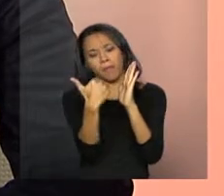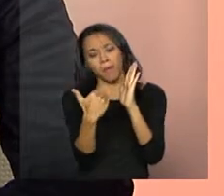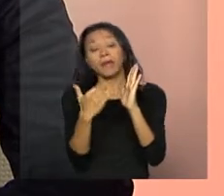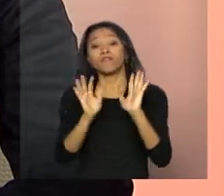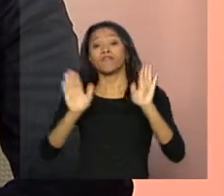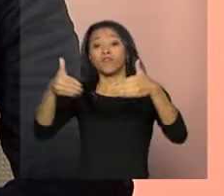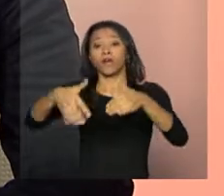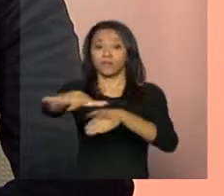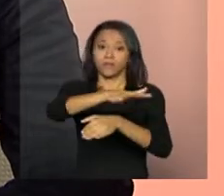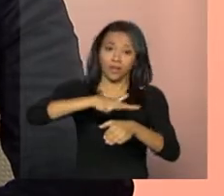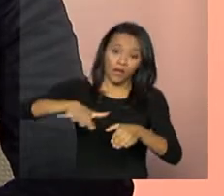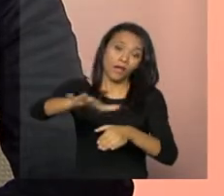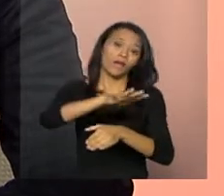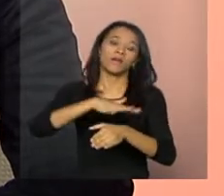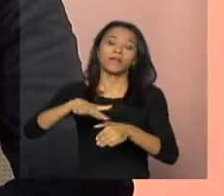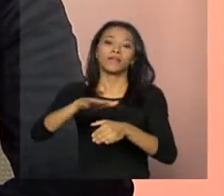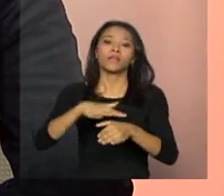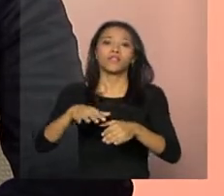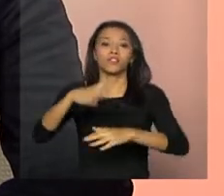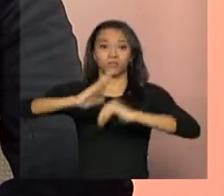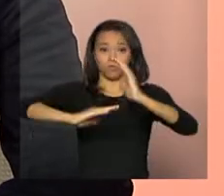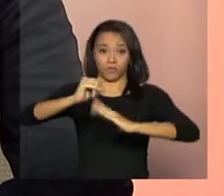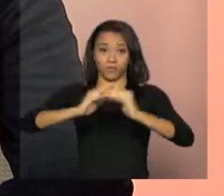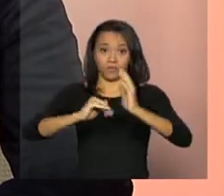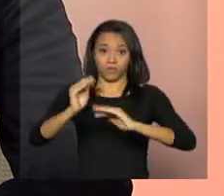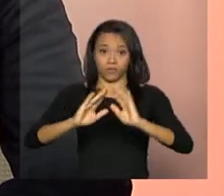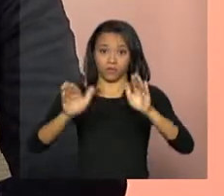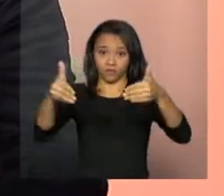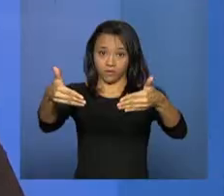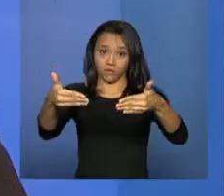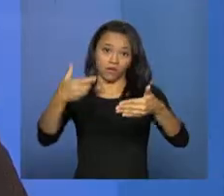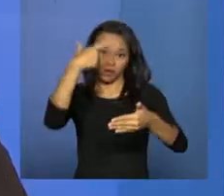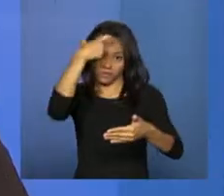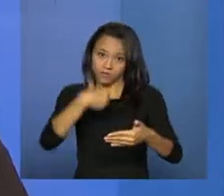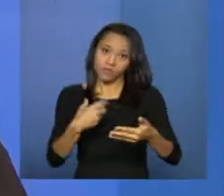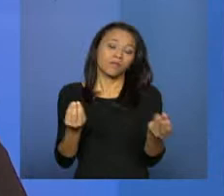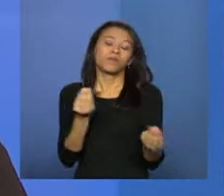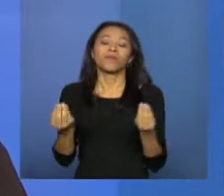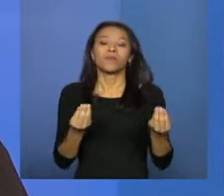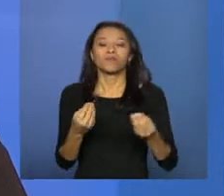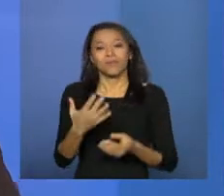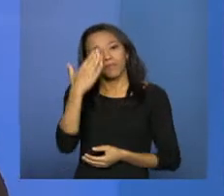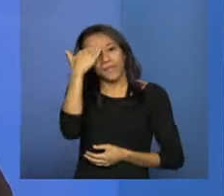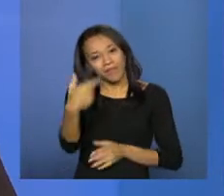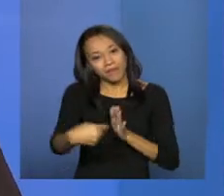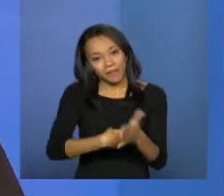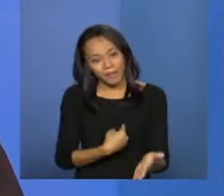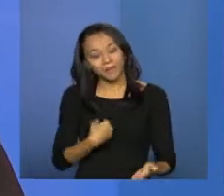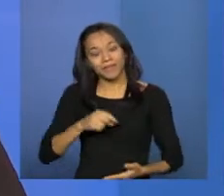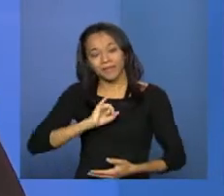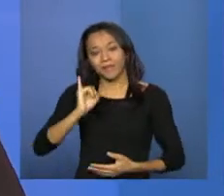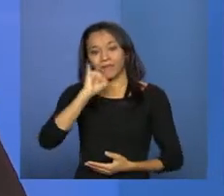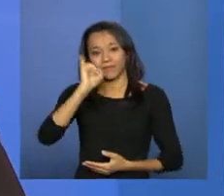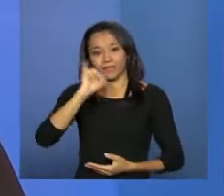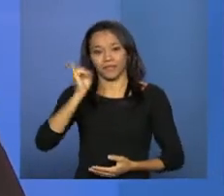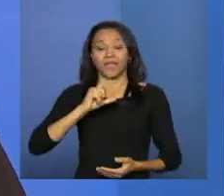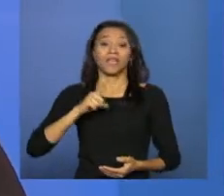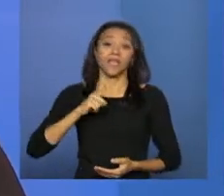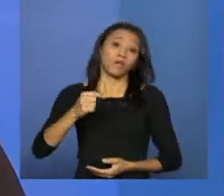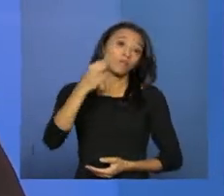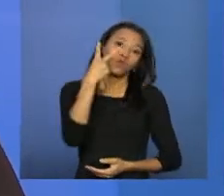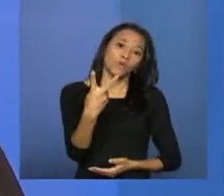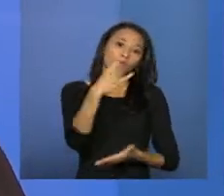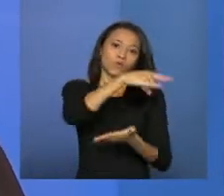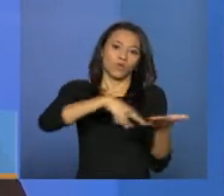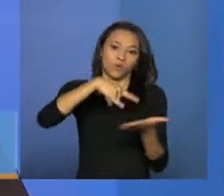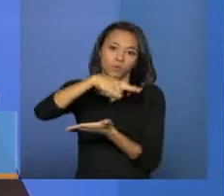nessa área da política de assistência social? Obrigado, Aline, pela pergunta, porque essa pergunta é essencial. Nós temos duas resoluções hoje